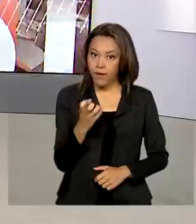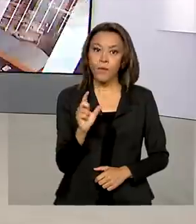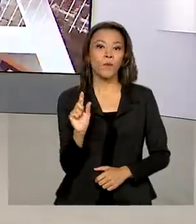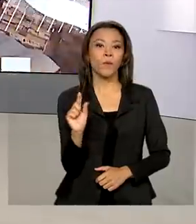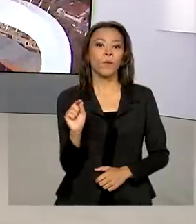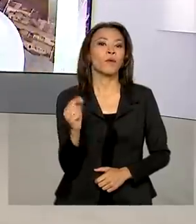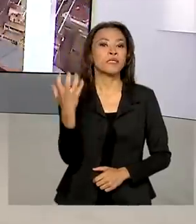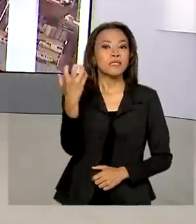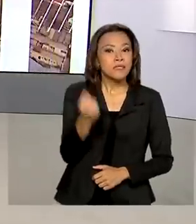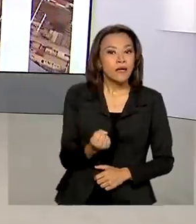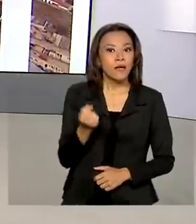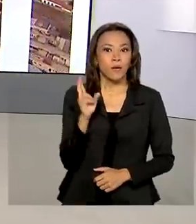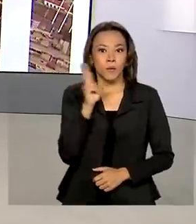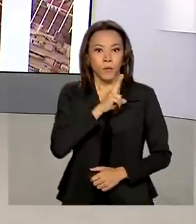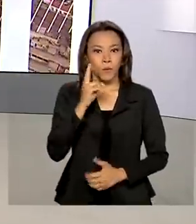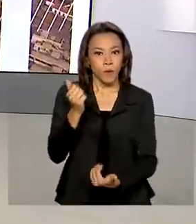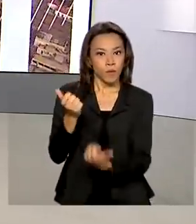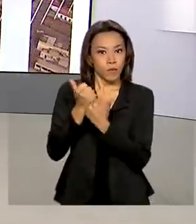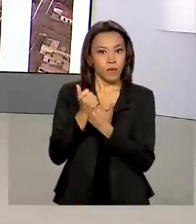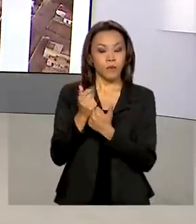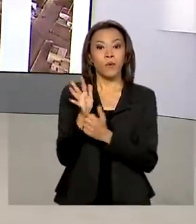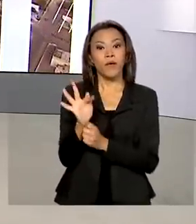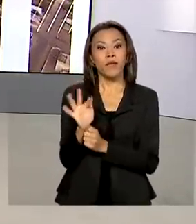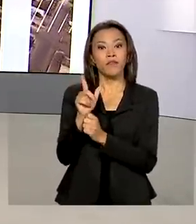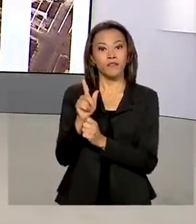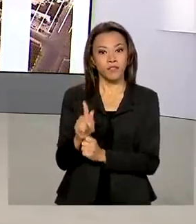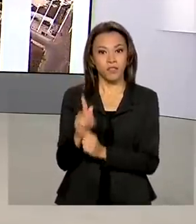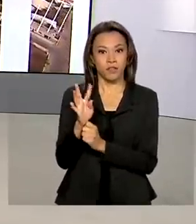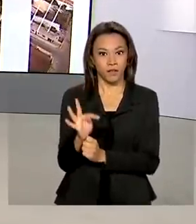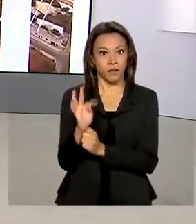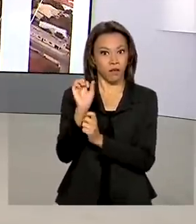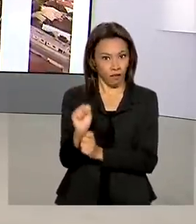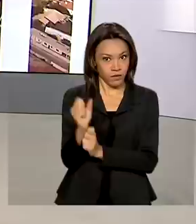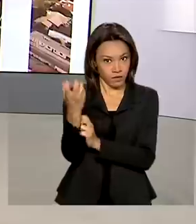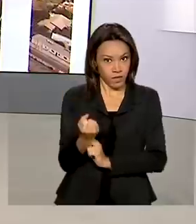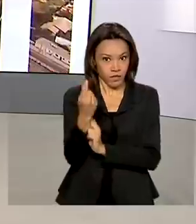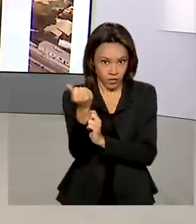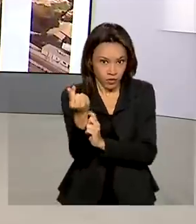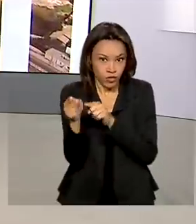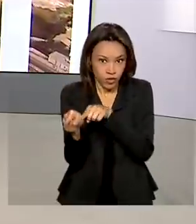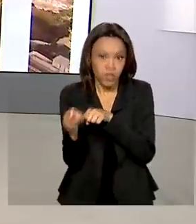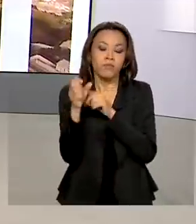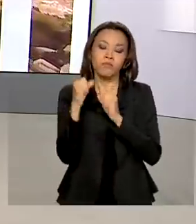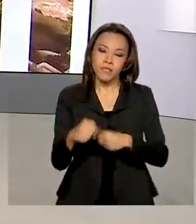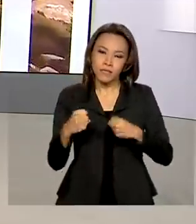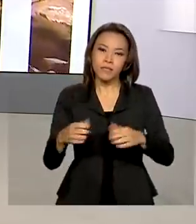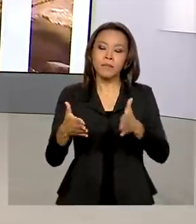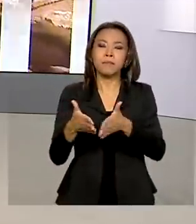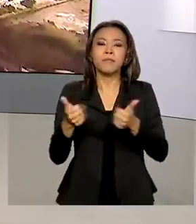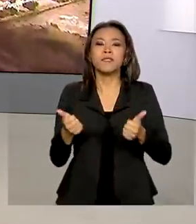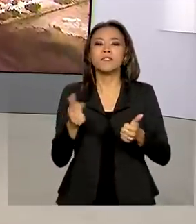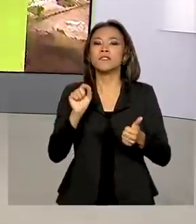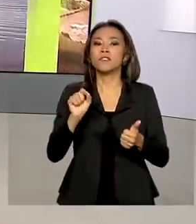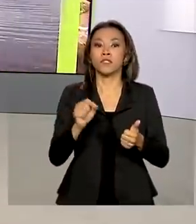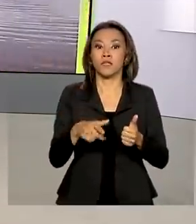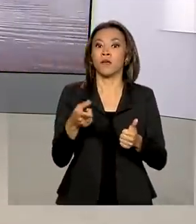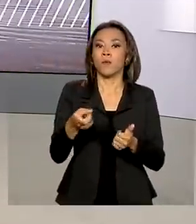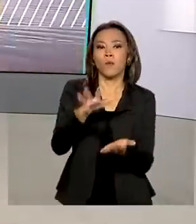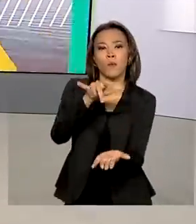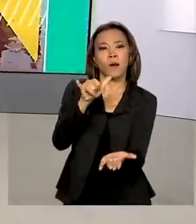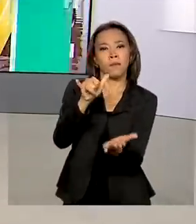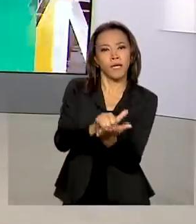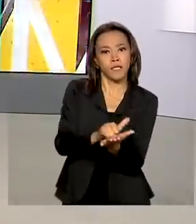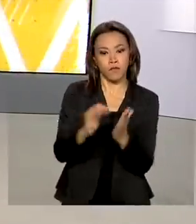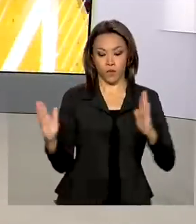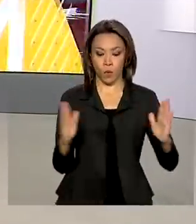recursos do saque emergencial do Fundo de Garantia do Tempo de Serviço, deve fazer a solicitação pelo aplicativo FGTS